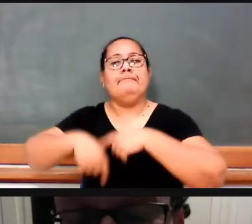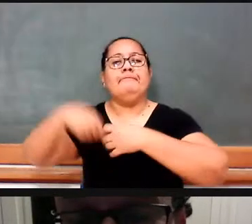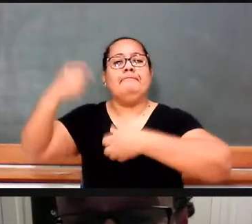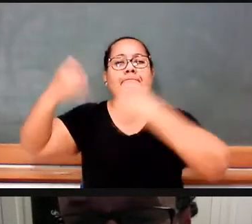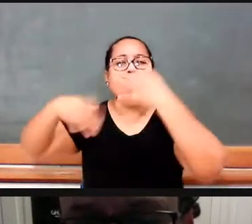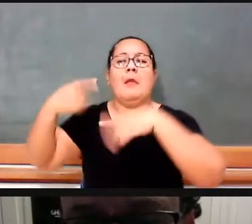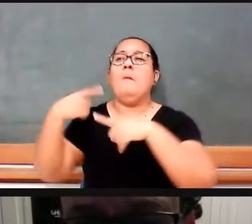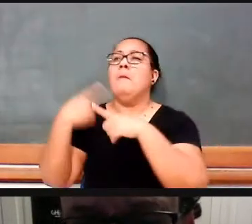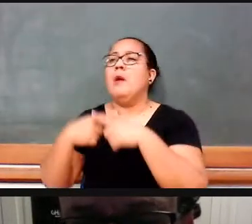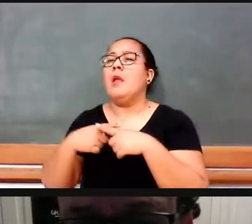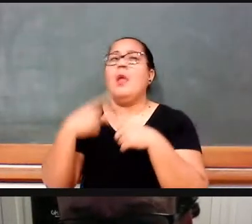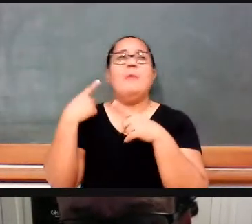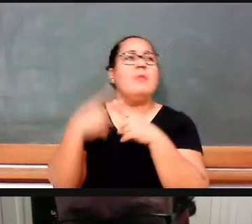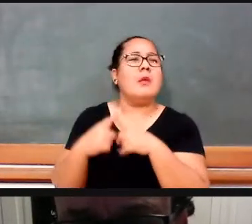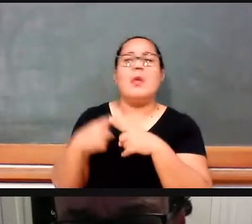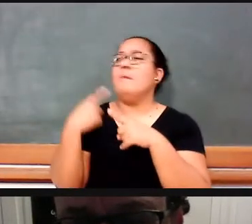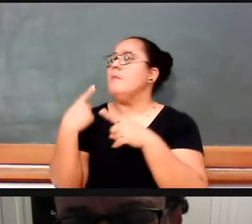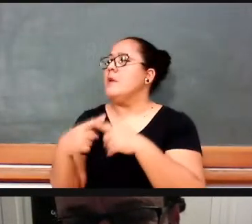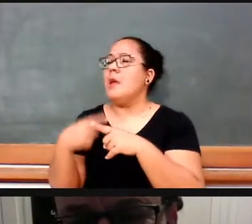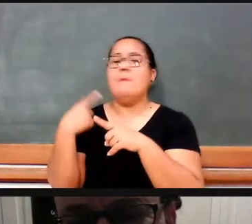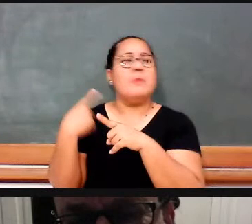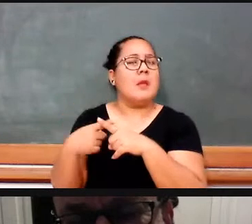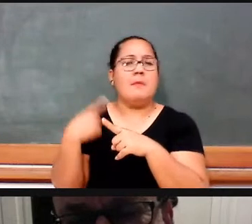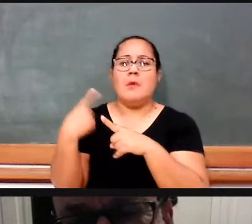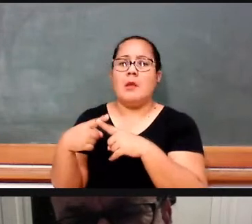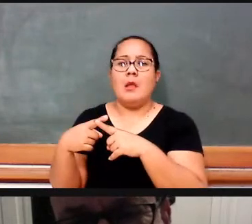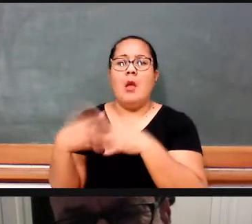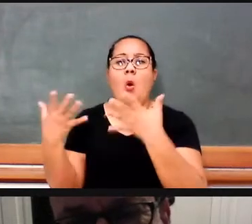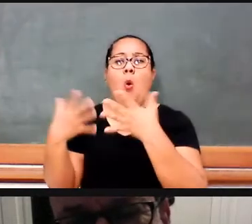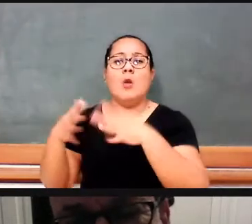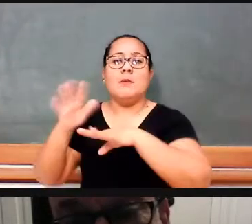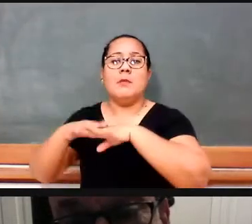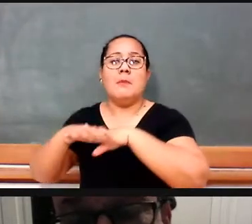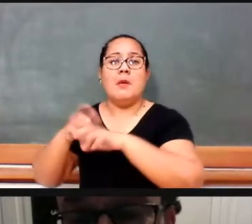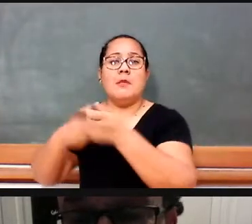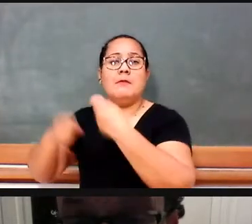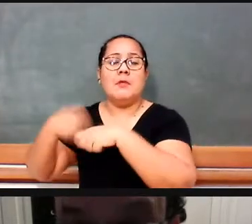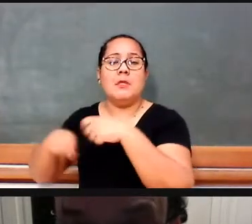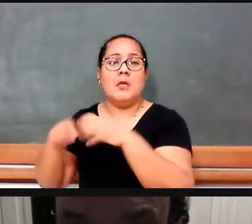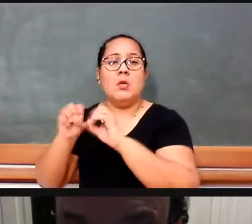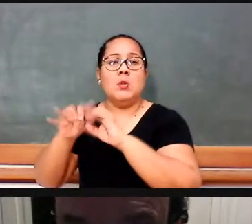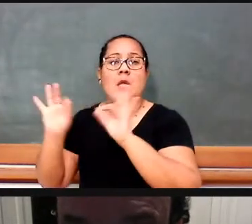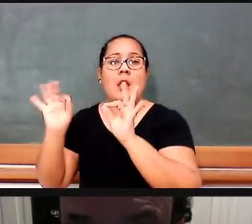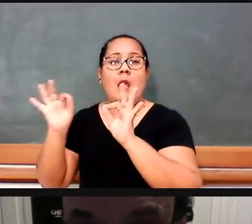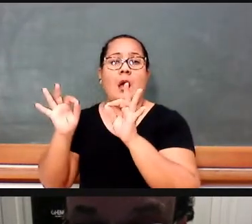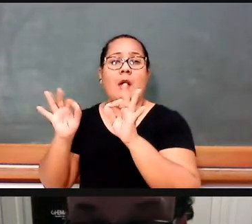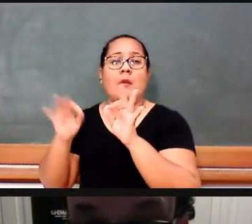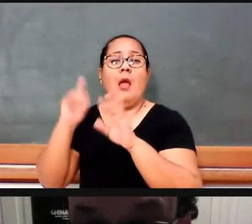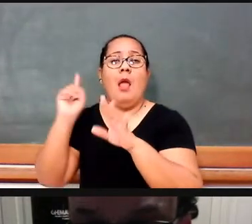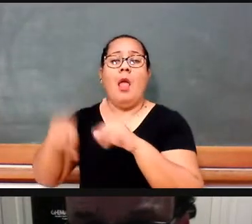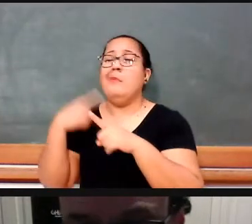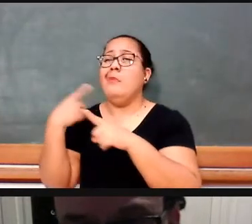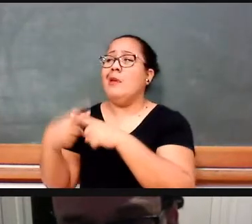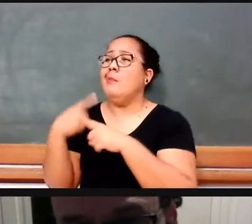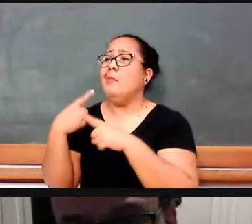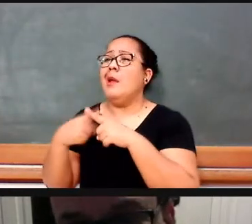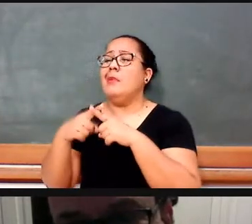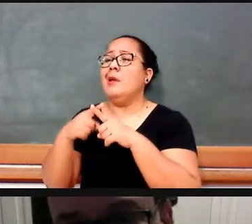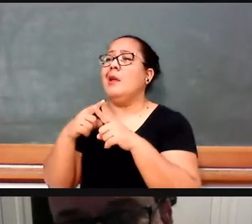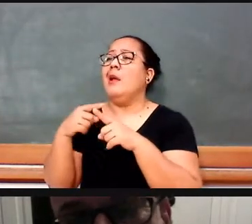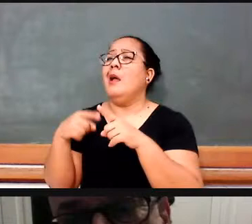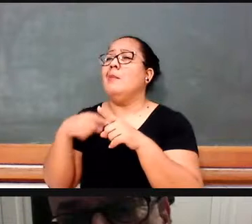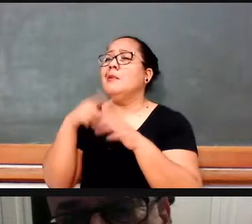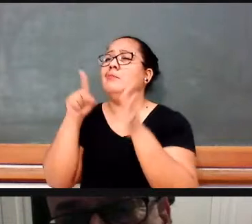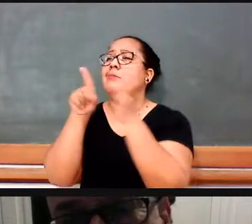que eu não ensino no currículo hoje matemática financeira e ensino isso que tá? Então, essas questões a gente consegue saber